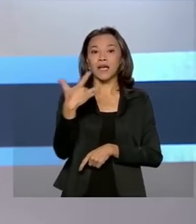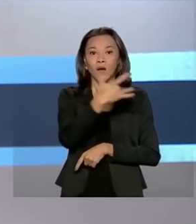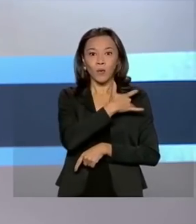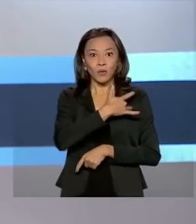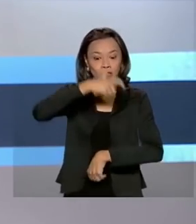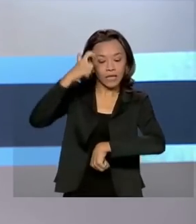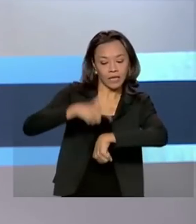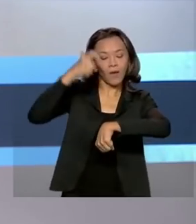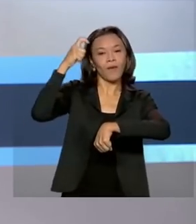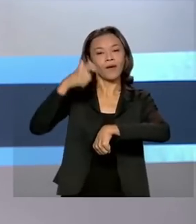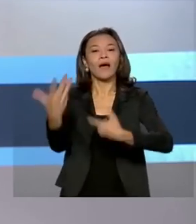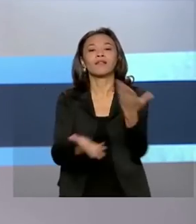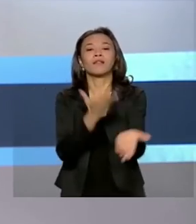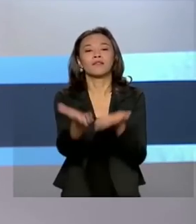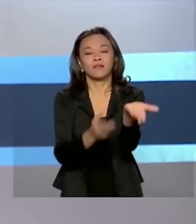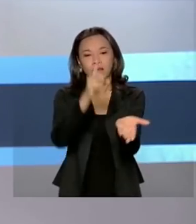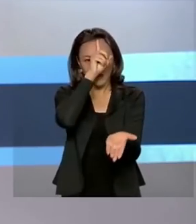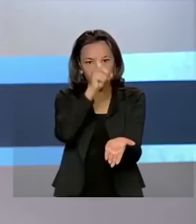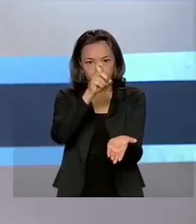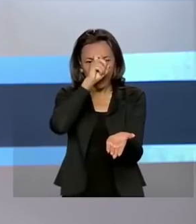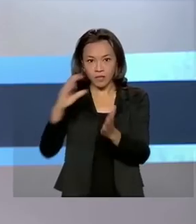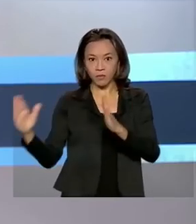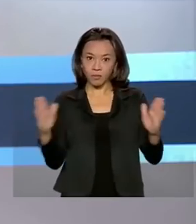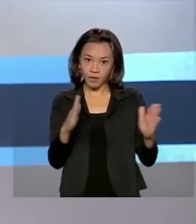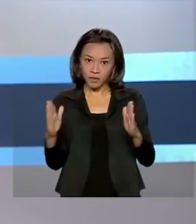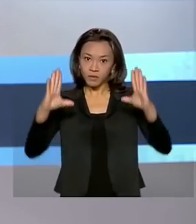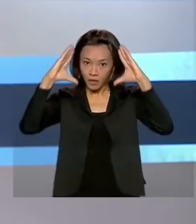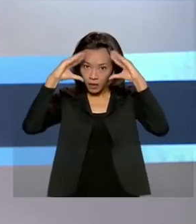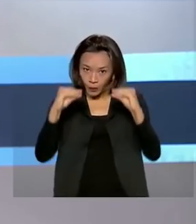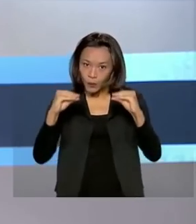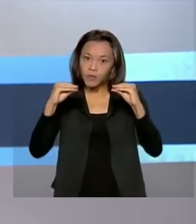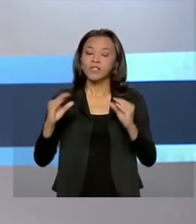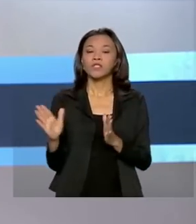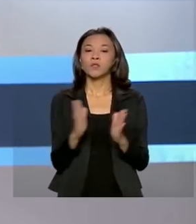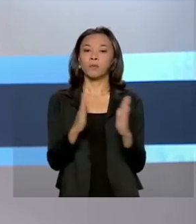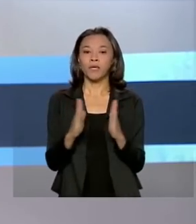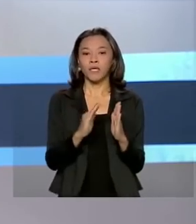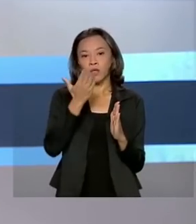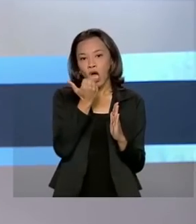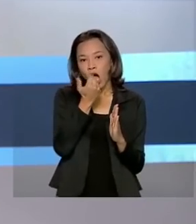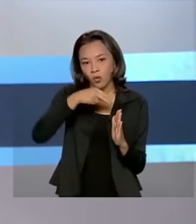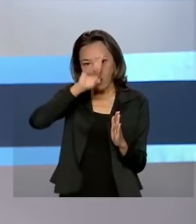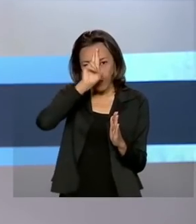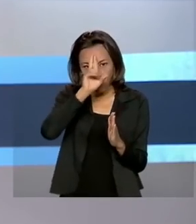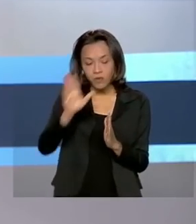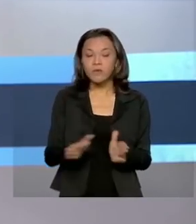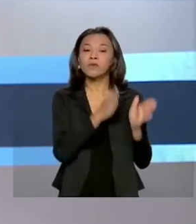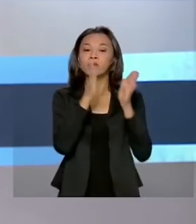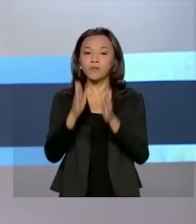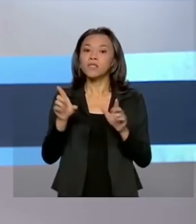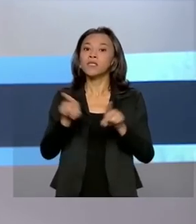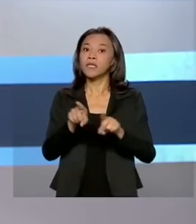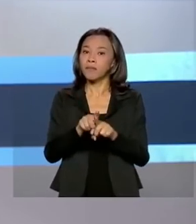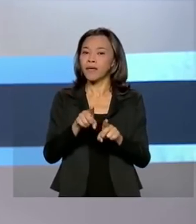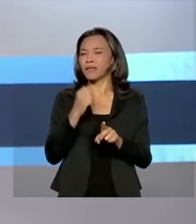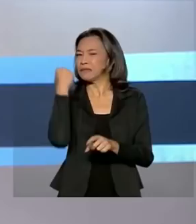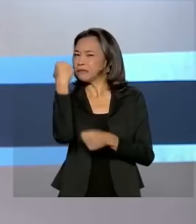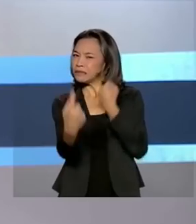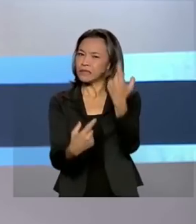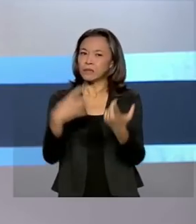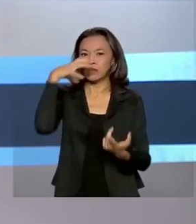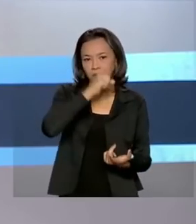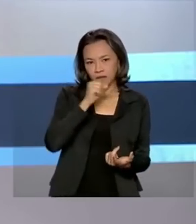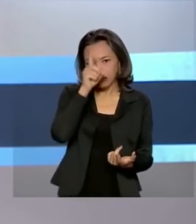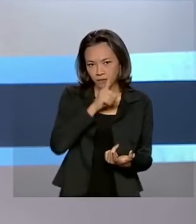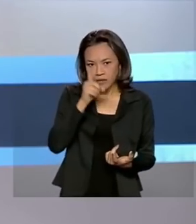prevê o atendimento nos postos de saúde no período noturno, durante o almoço e, opcionalmente, aos fins de semana. A medida prevê